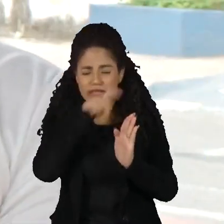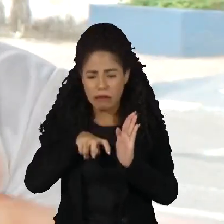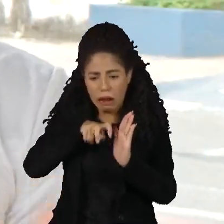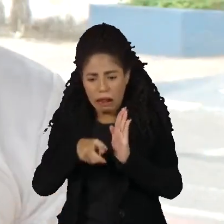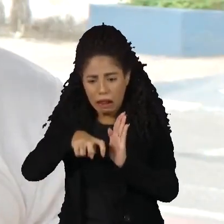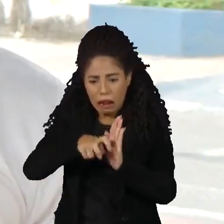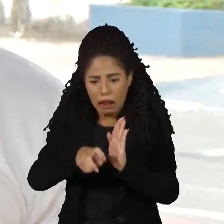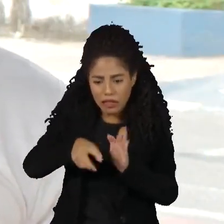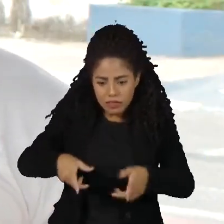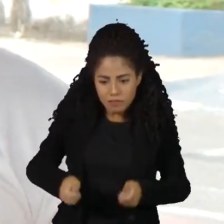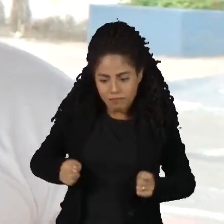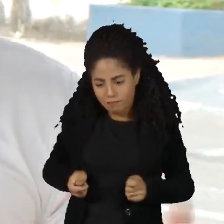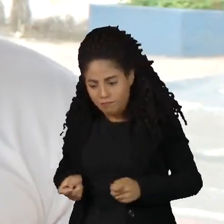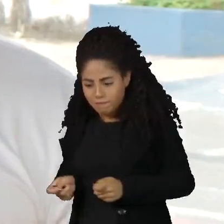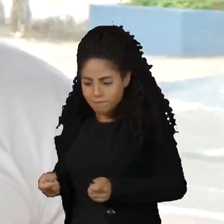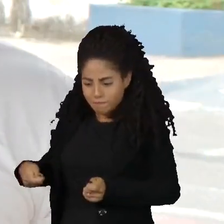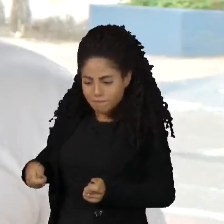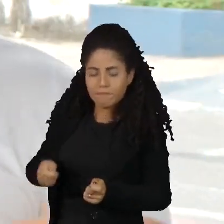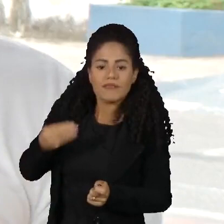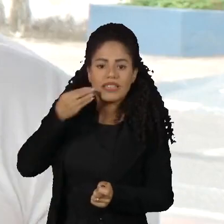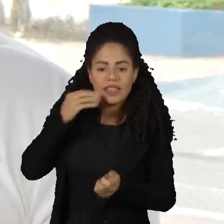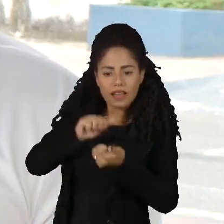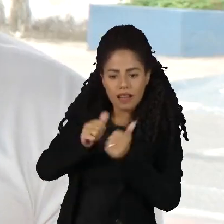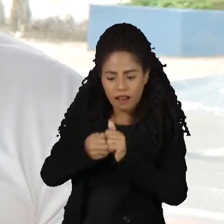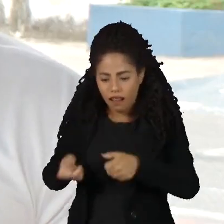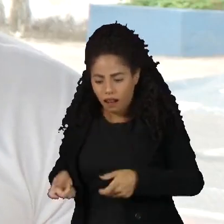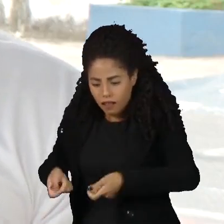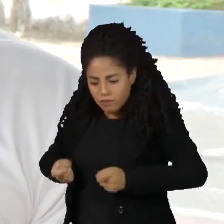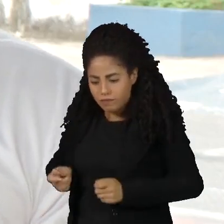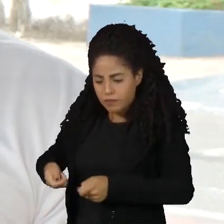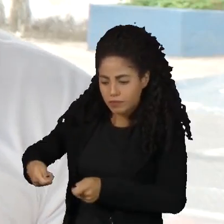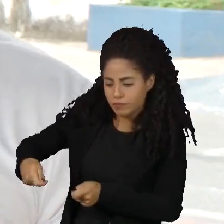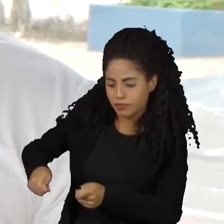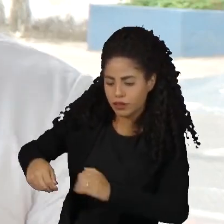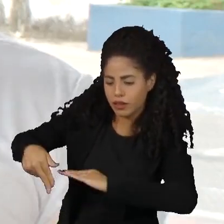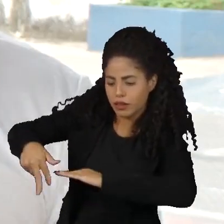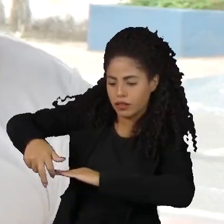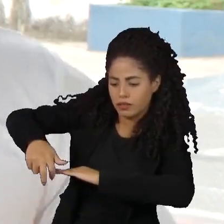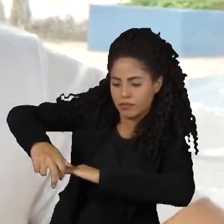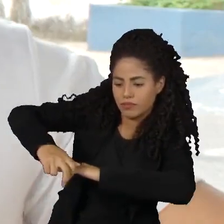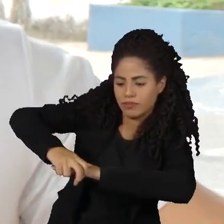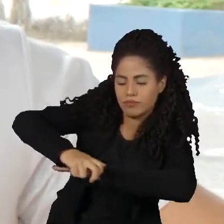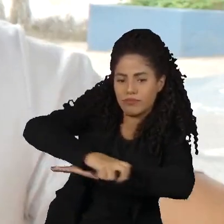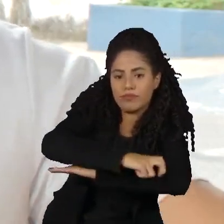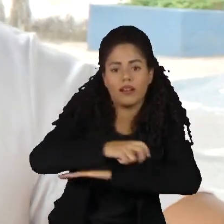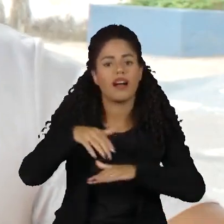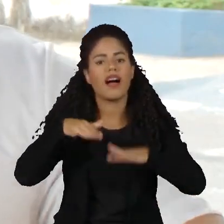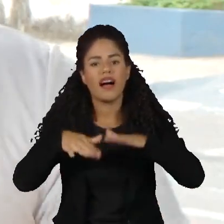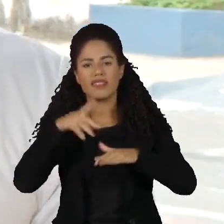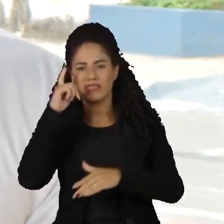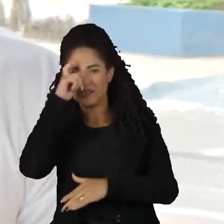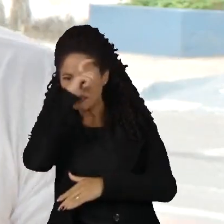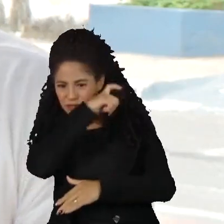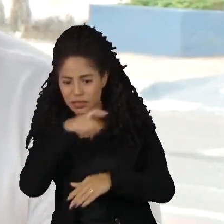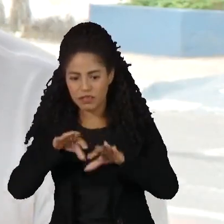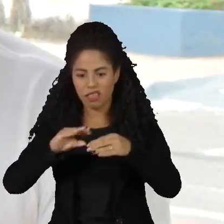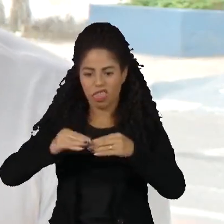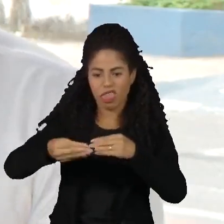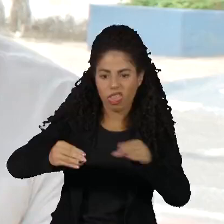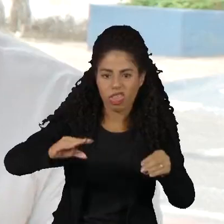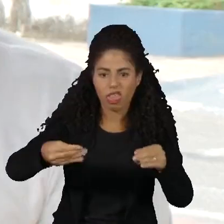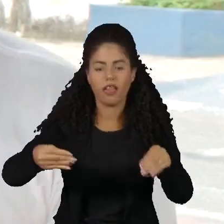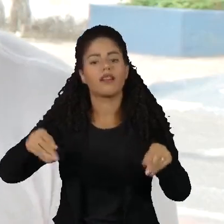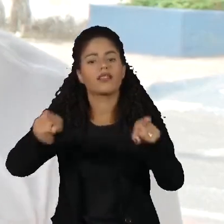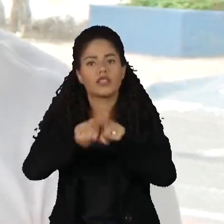aquele percurso de voltar para a rua, ou então às vezes uma tampa de um bueiro, ou às vezes um meio fio que está solto, algo